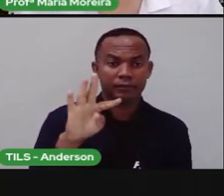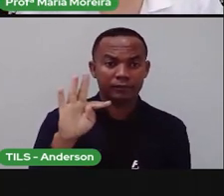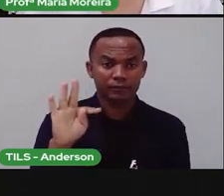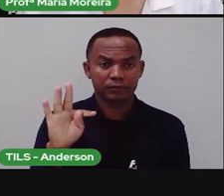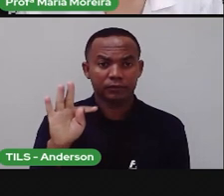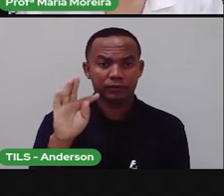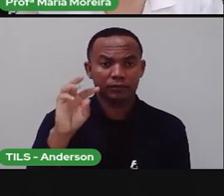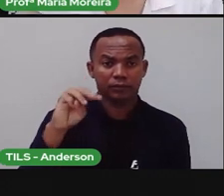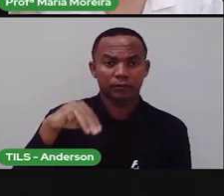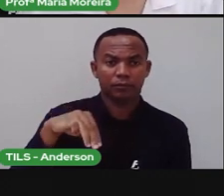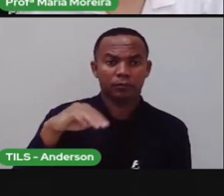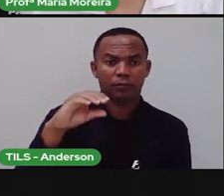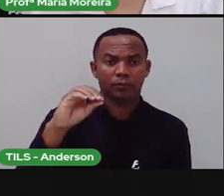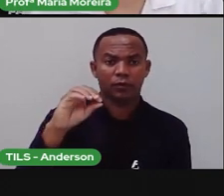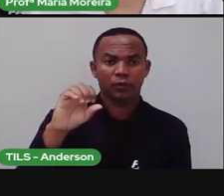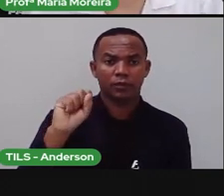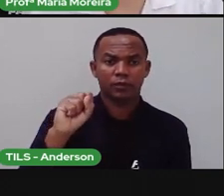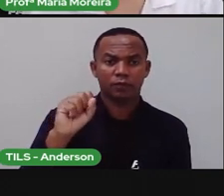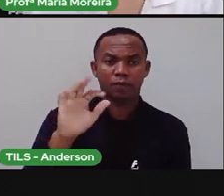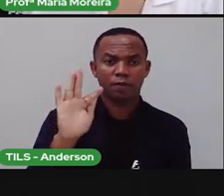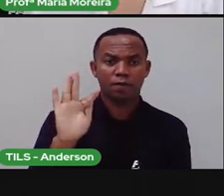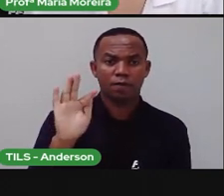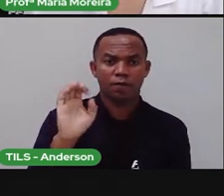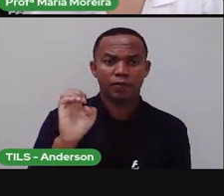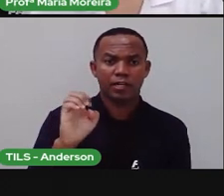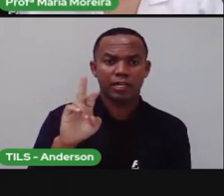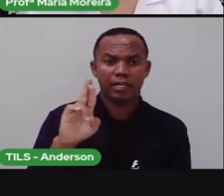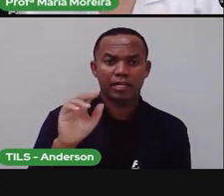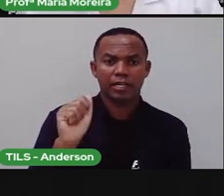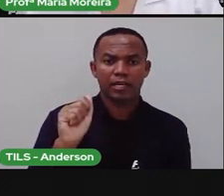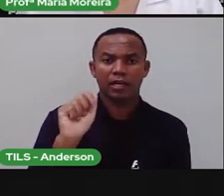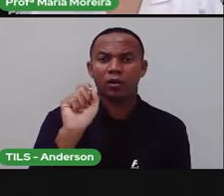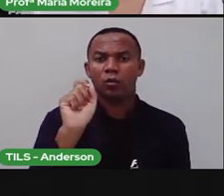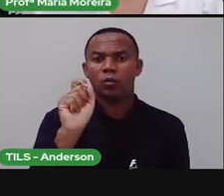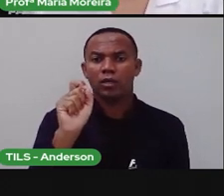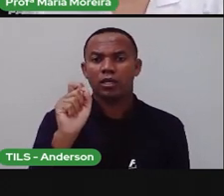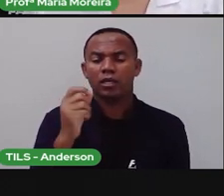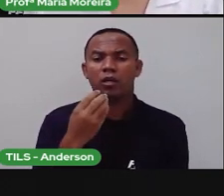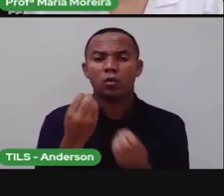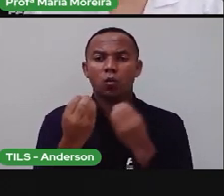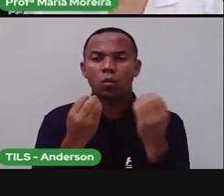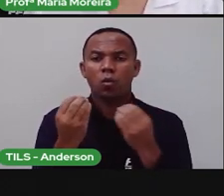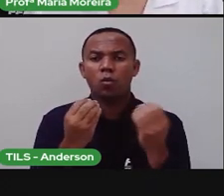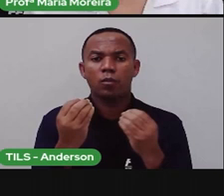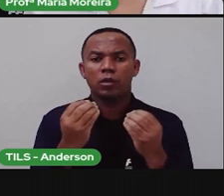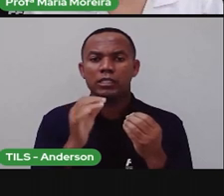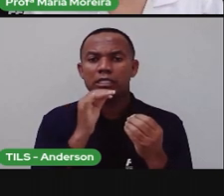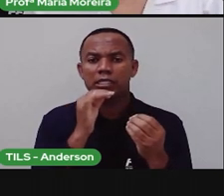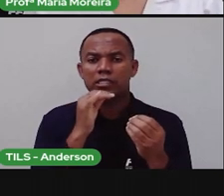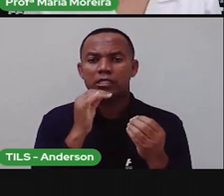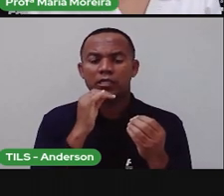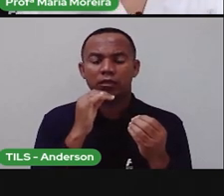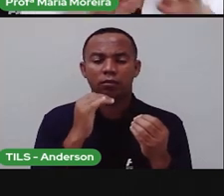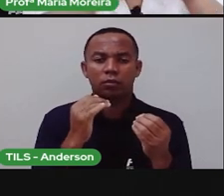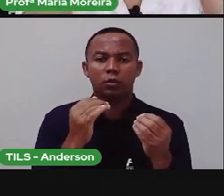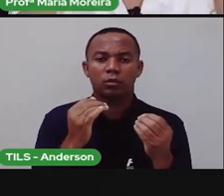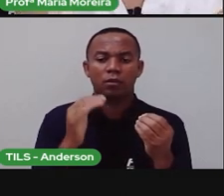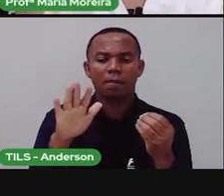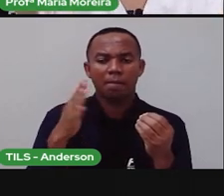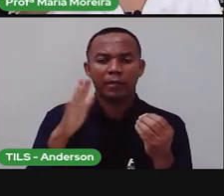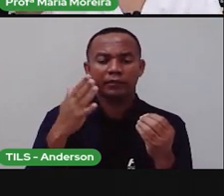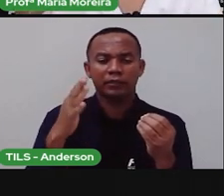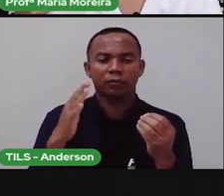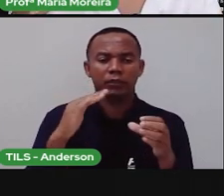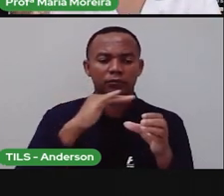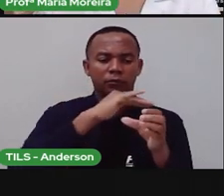principal, as principais funções, né? Manter a temperatura média da Terra. Porque sem essa